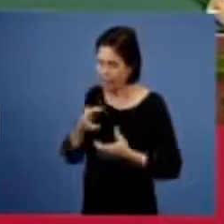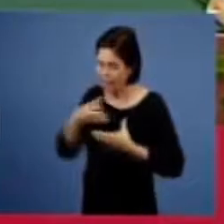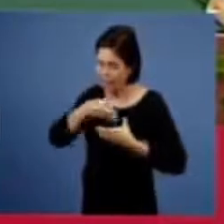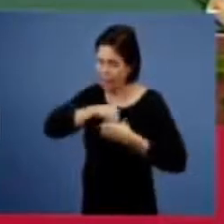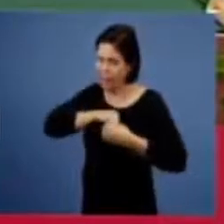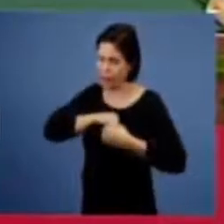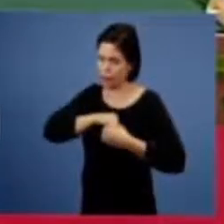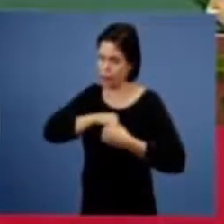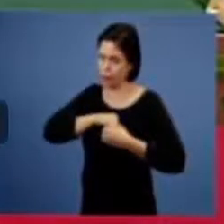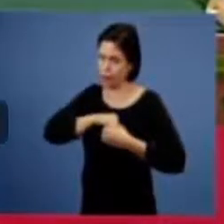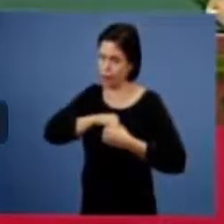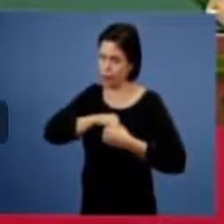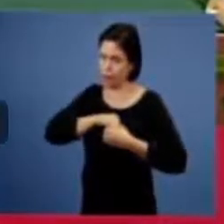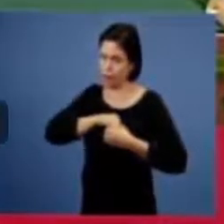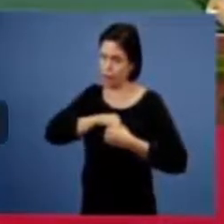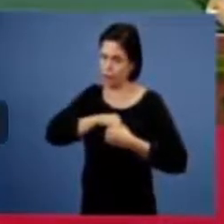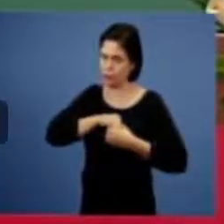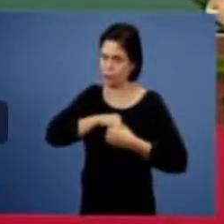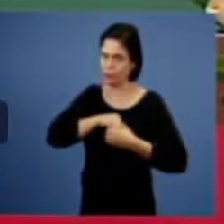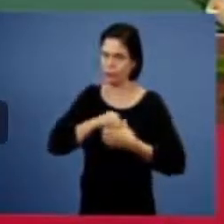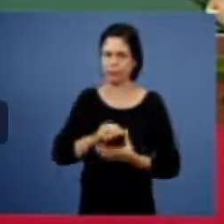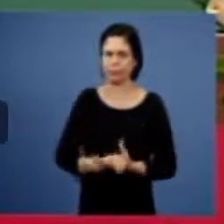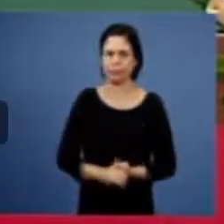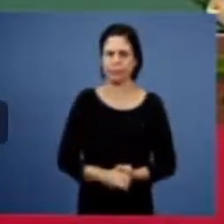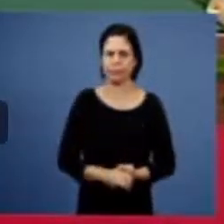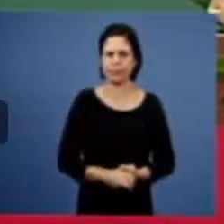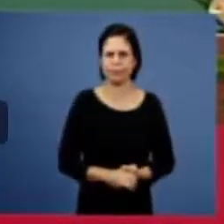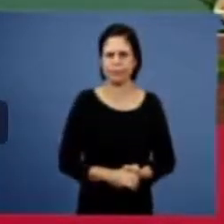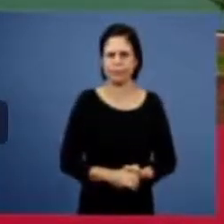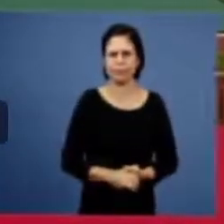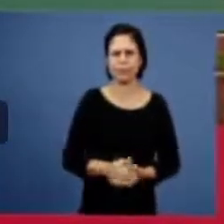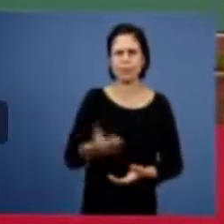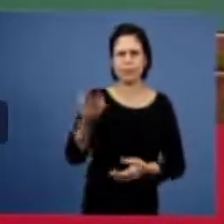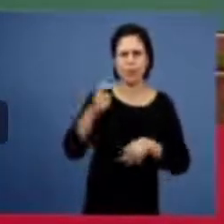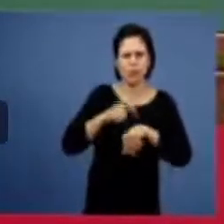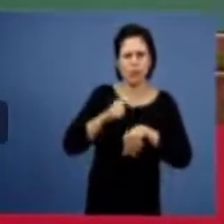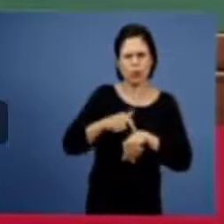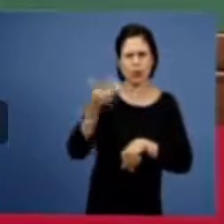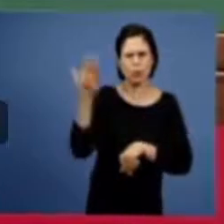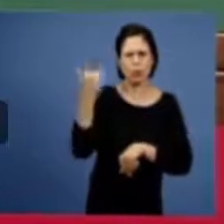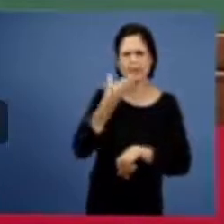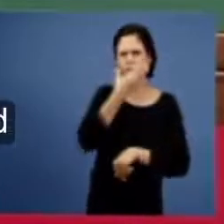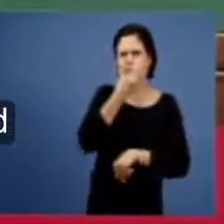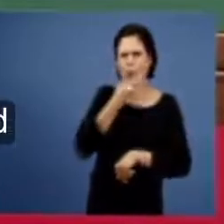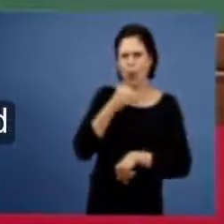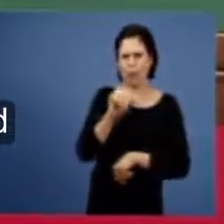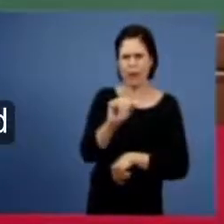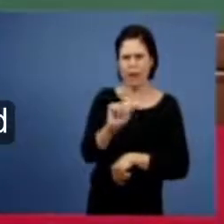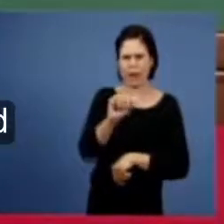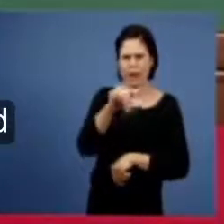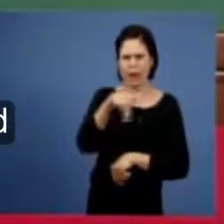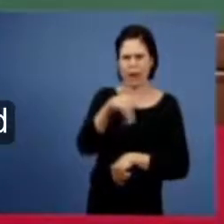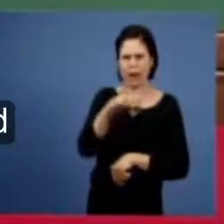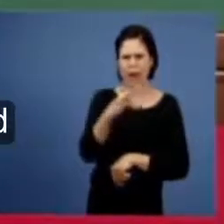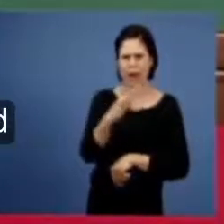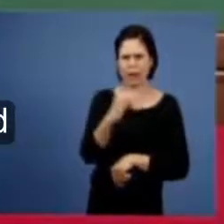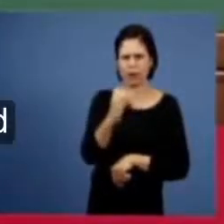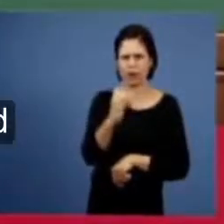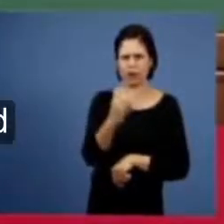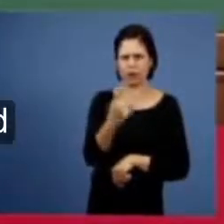morrer aí nós vamos ver a pergunta nos dias de Antipas a minha fiel que vem de fé